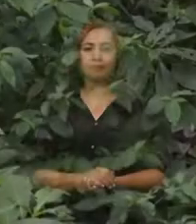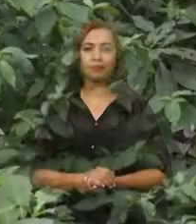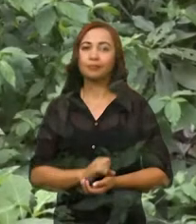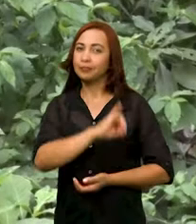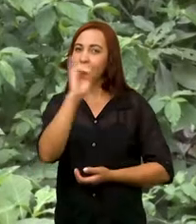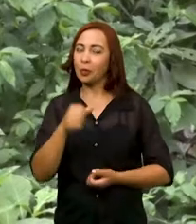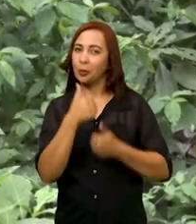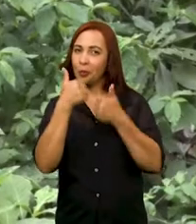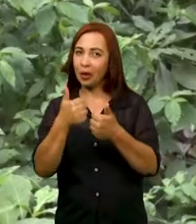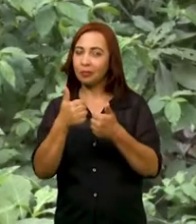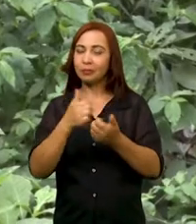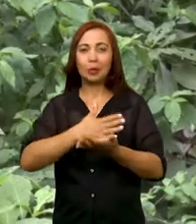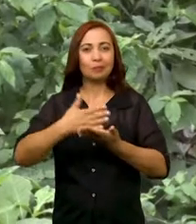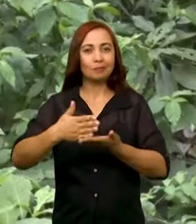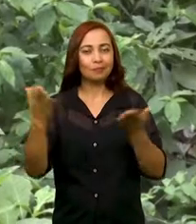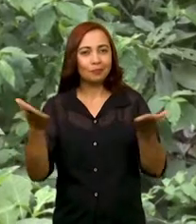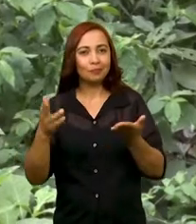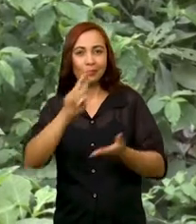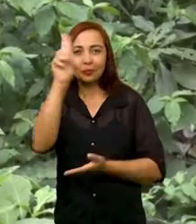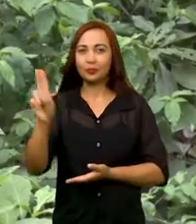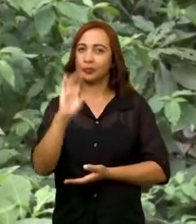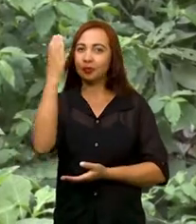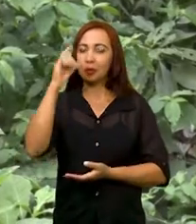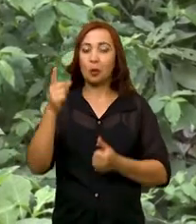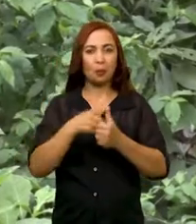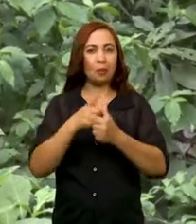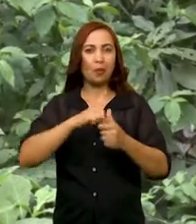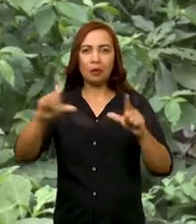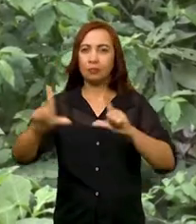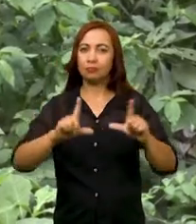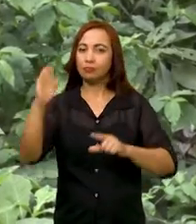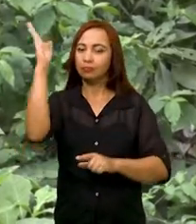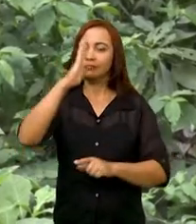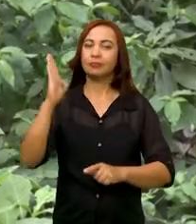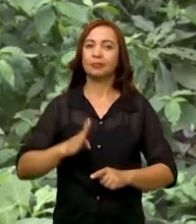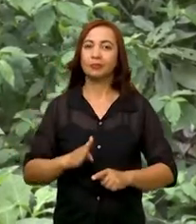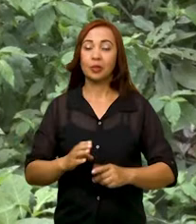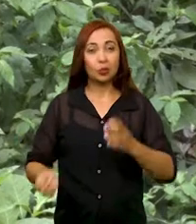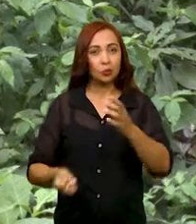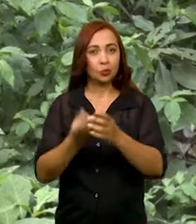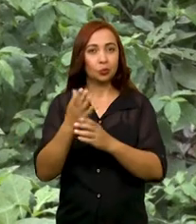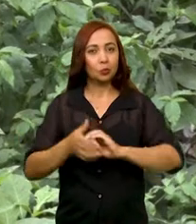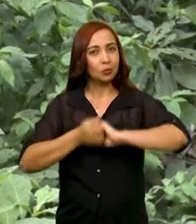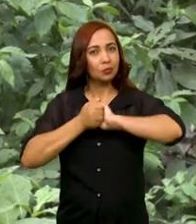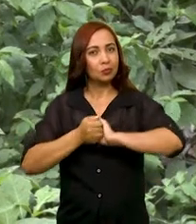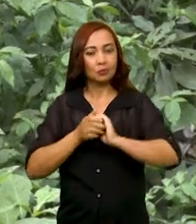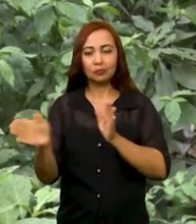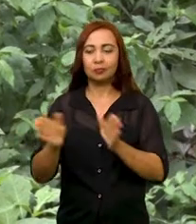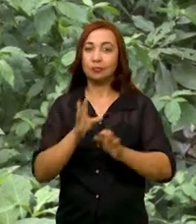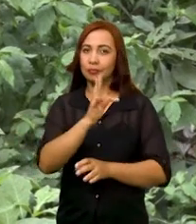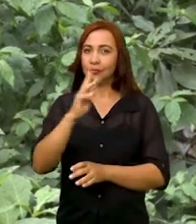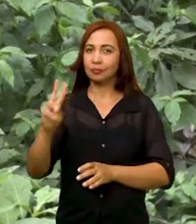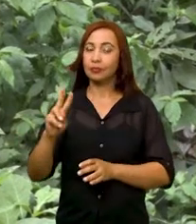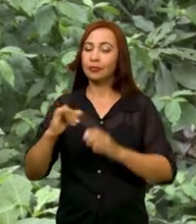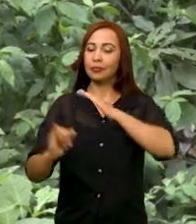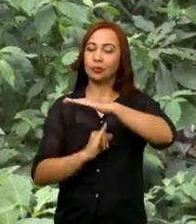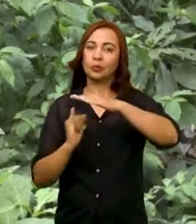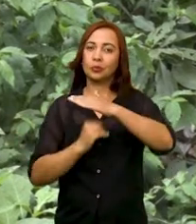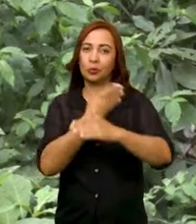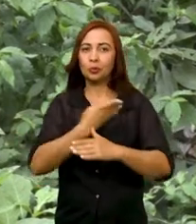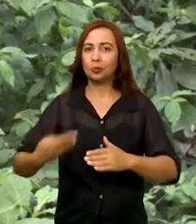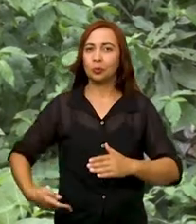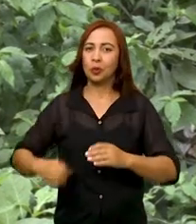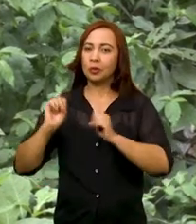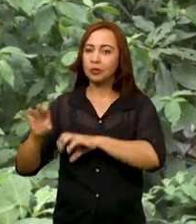Olá, tudo bem? Está no ar o Univesciência, o primeiro programa brasileiro fruto de uma parceria entre TVs e